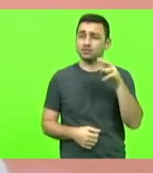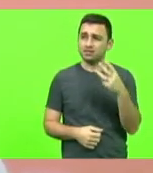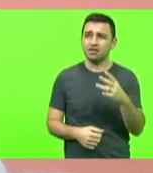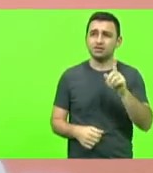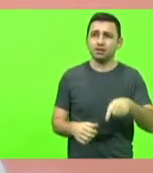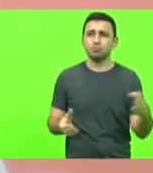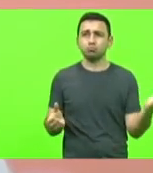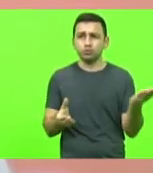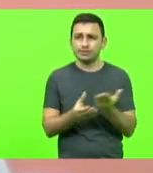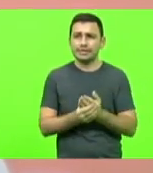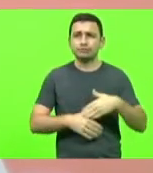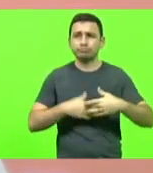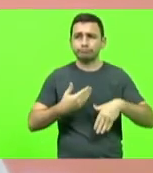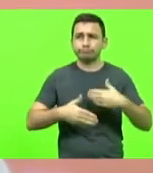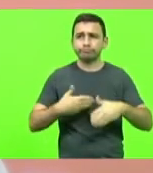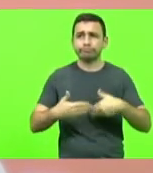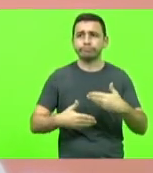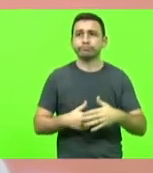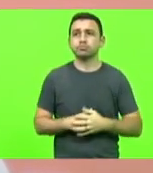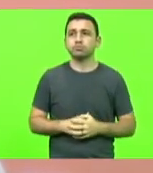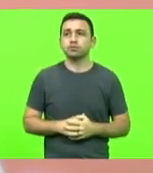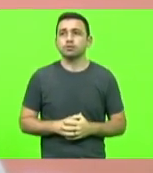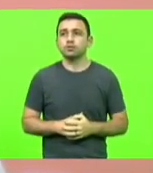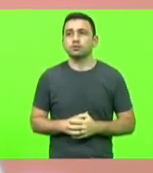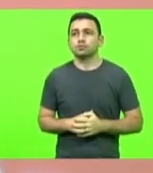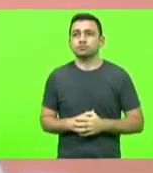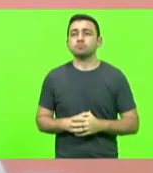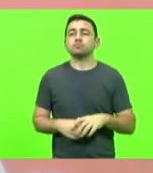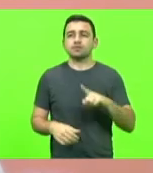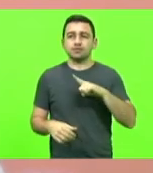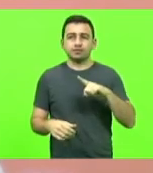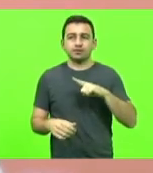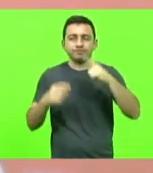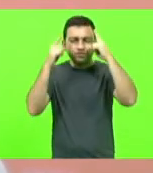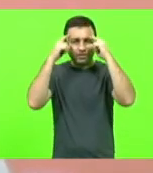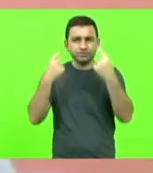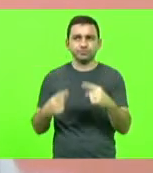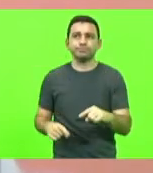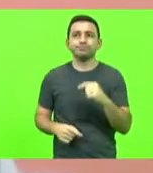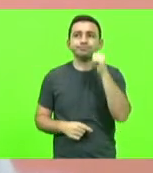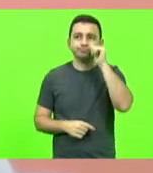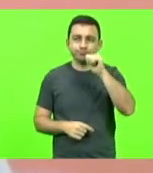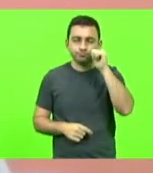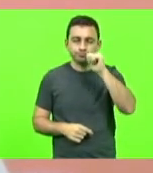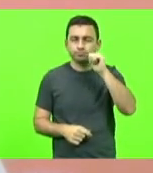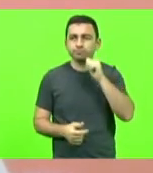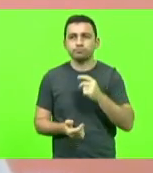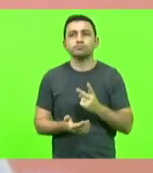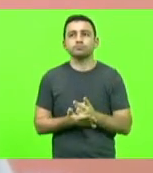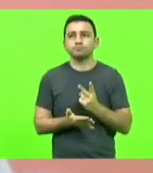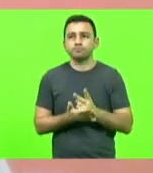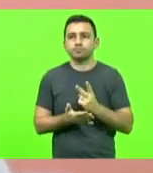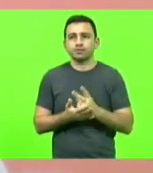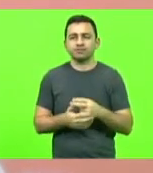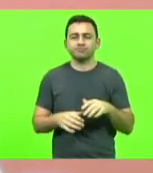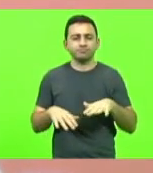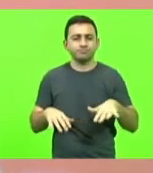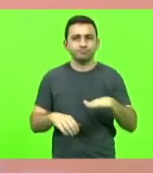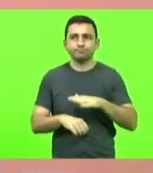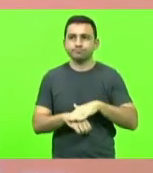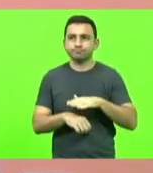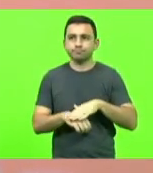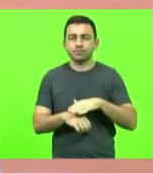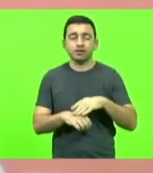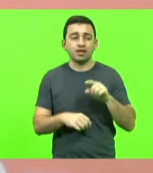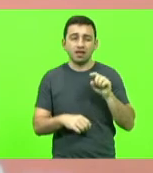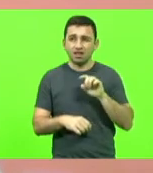em andamento envolvendo violência doméstica contra a mulher essas ações só perdem